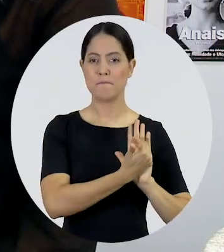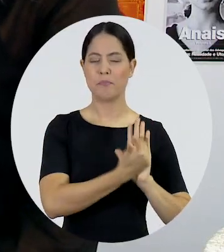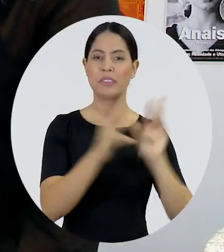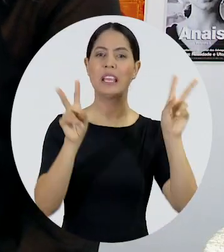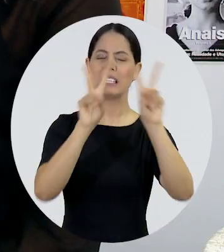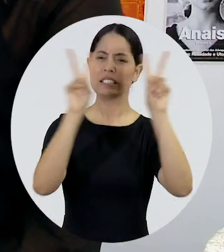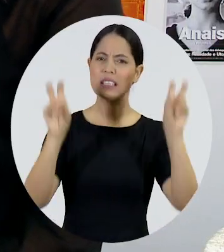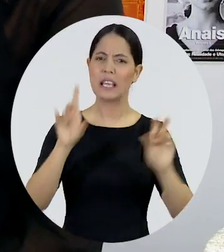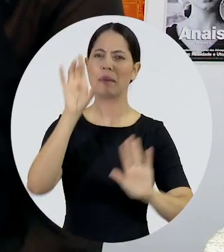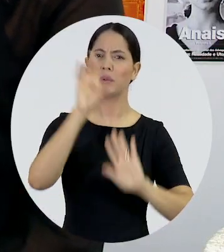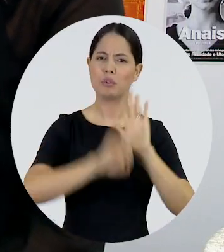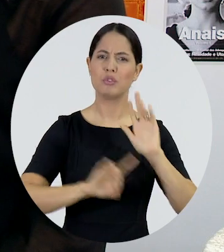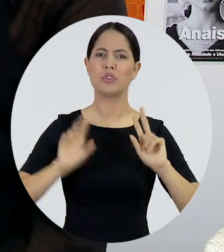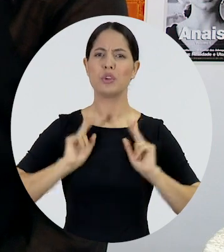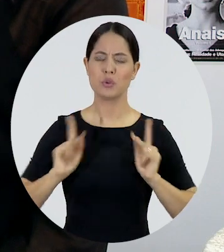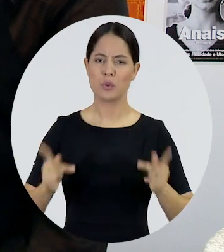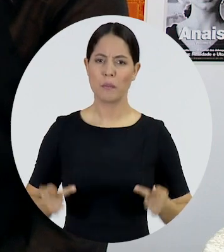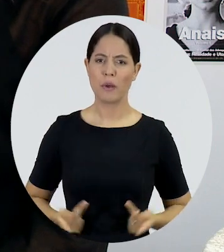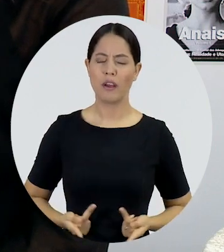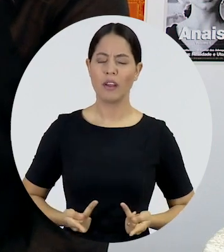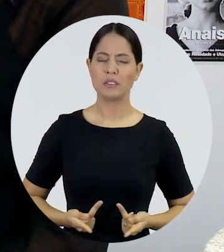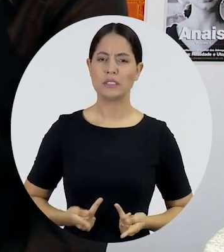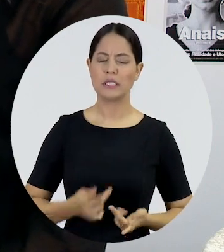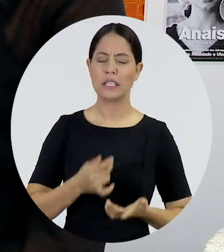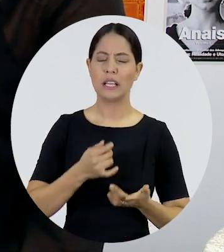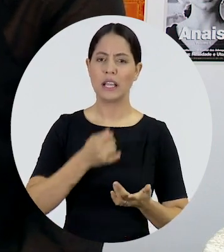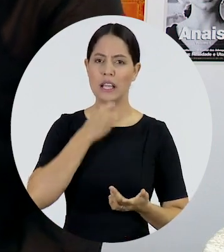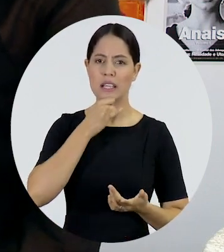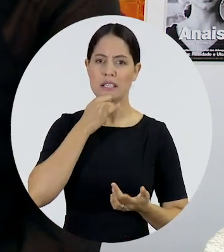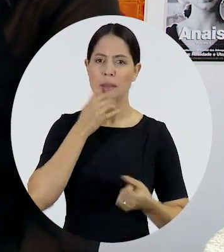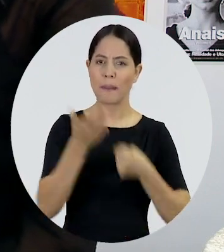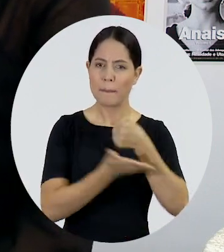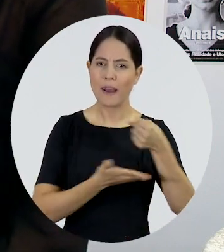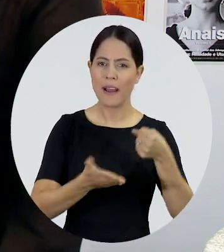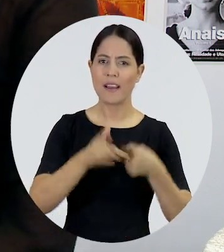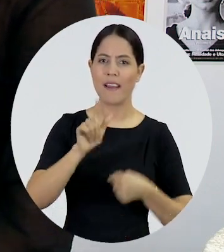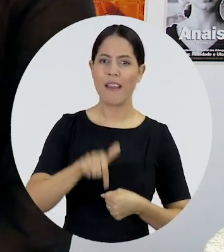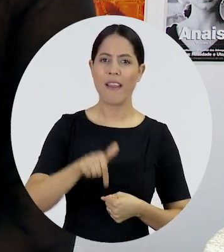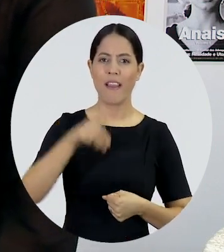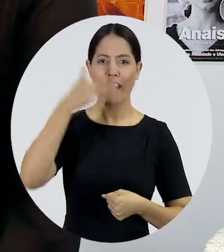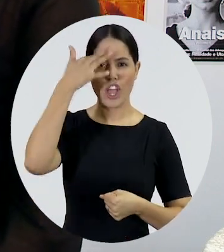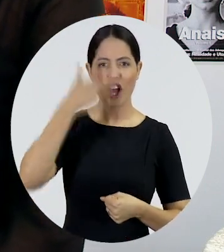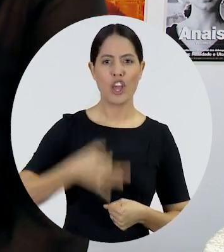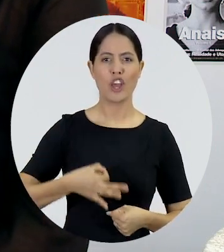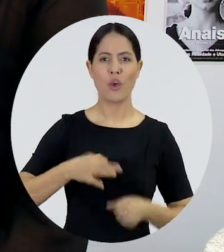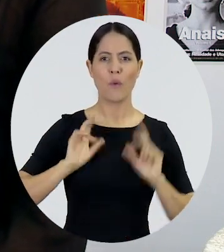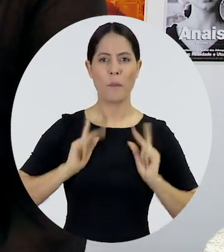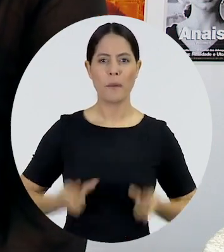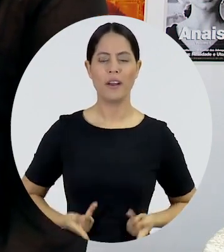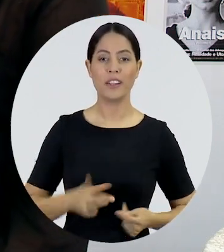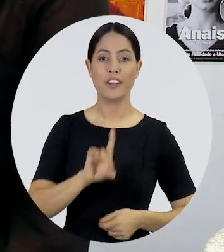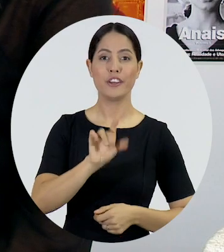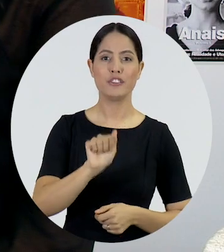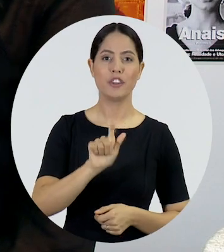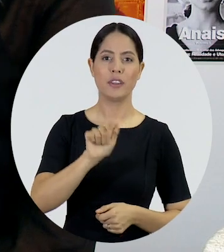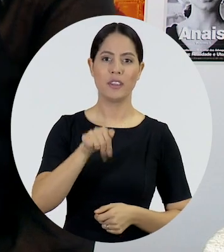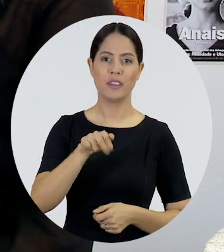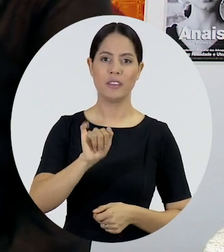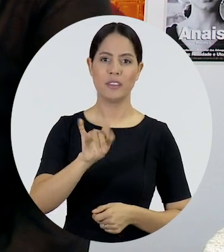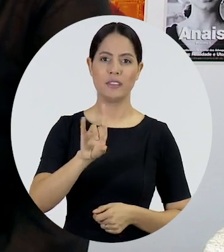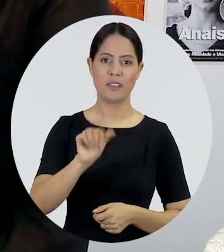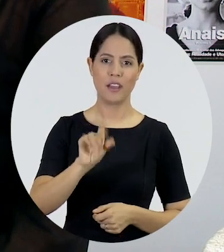dos direitos humanos e também o princípio básico que a dignidade humana vem sofrendo ataques graves